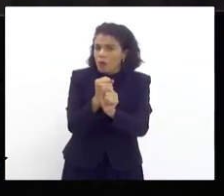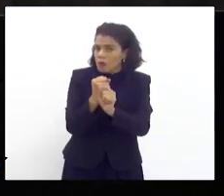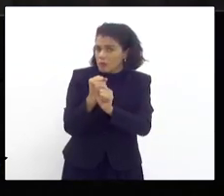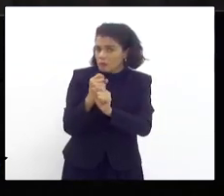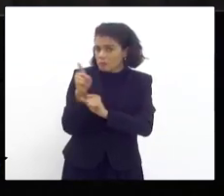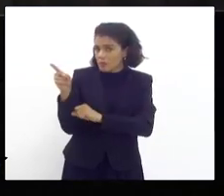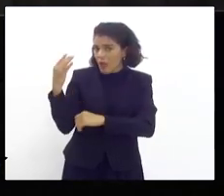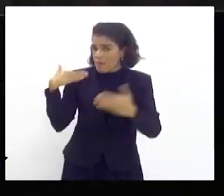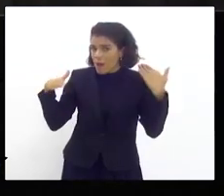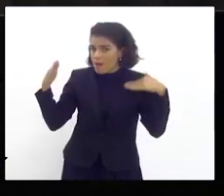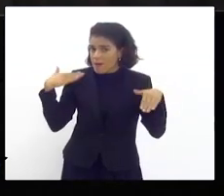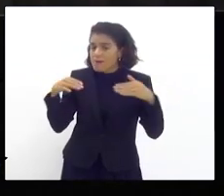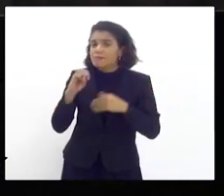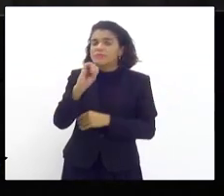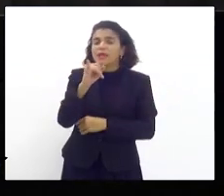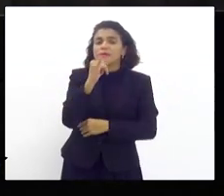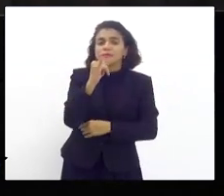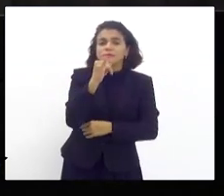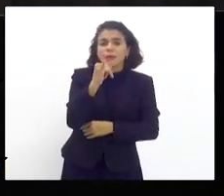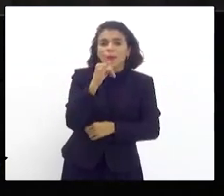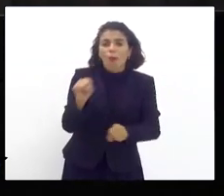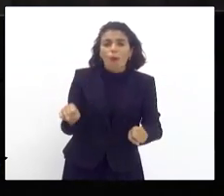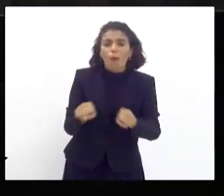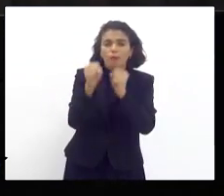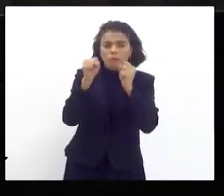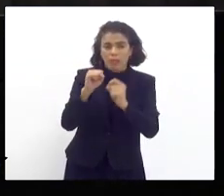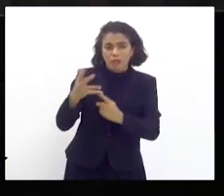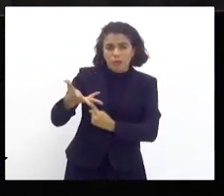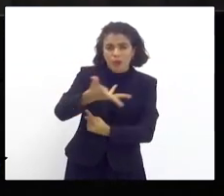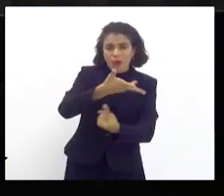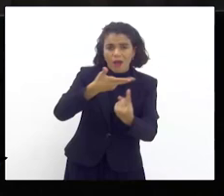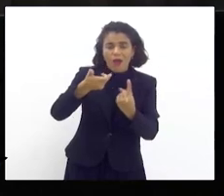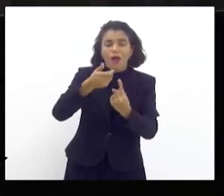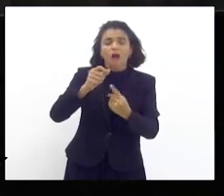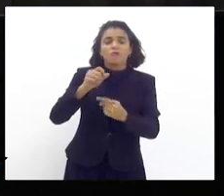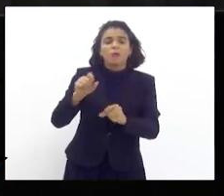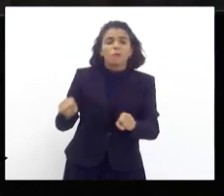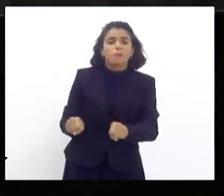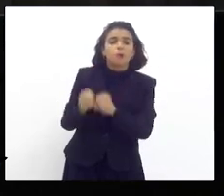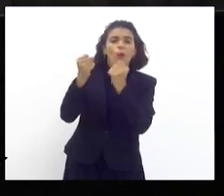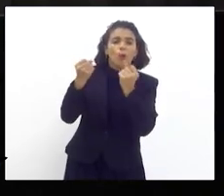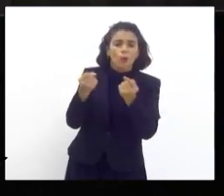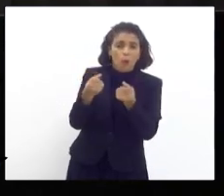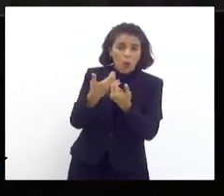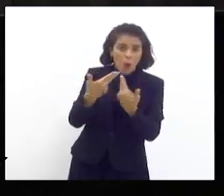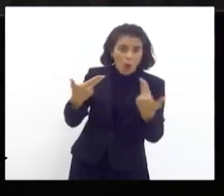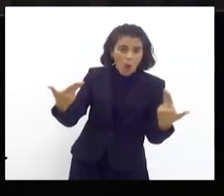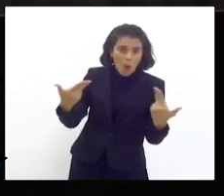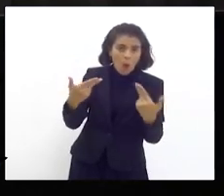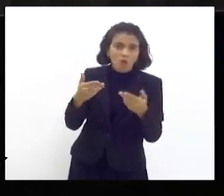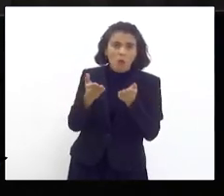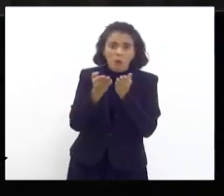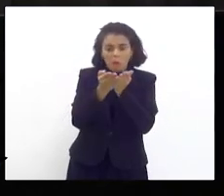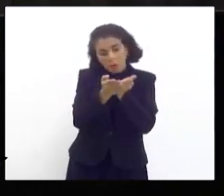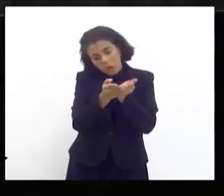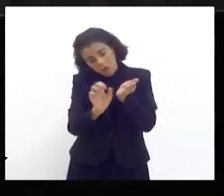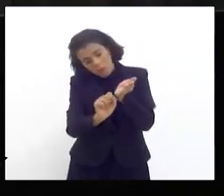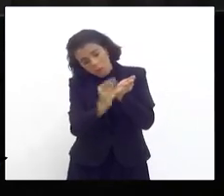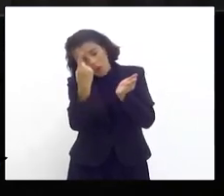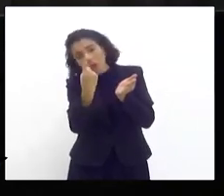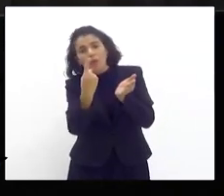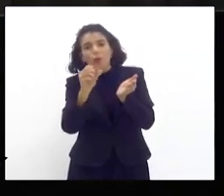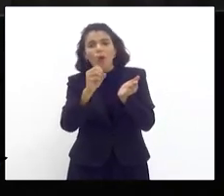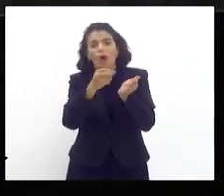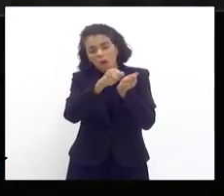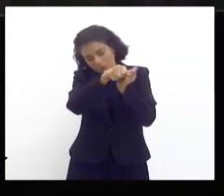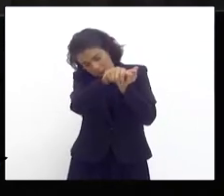parte da Marinha e se acontecesse um dano ambiental, se fosse rompido lá a parte da carga e que toda ela